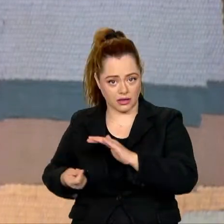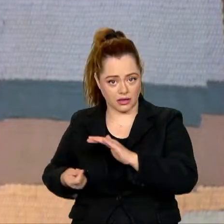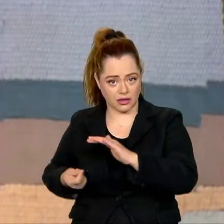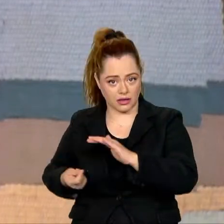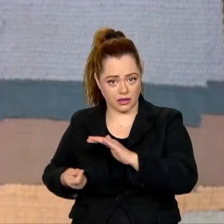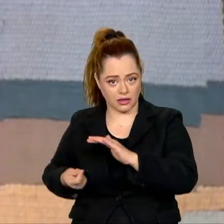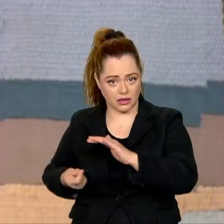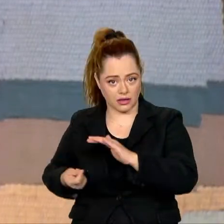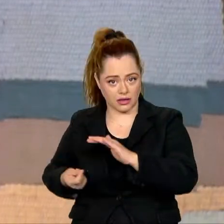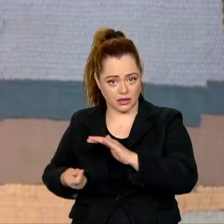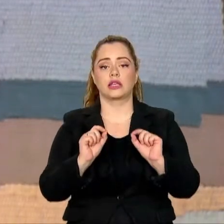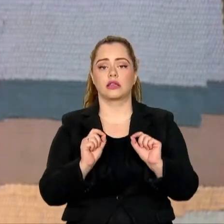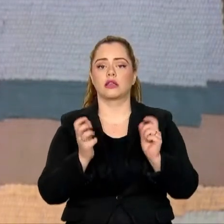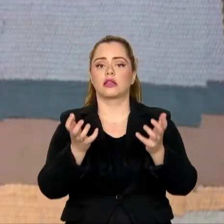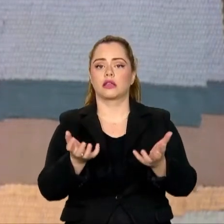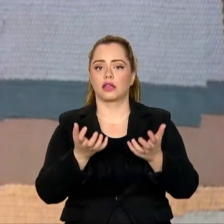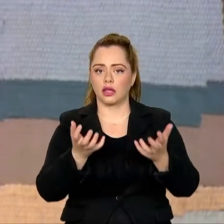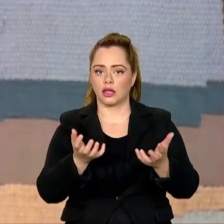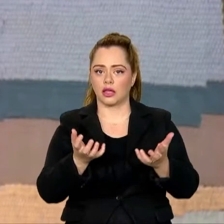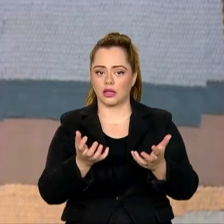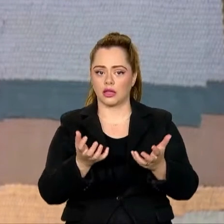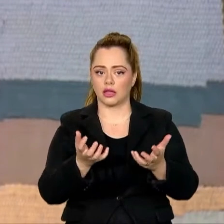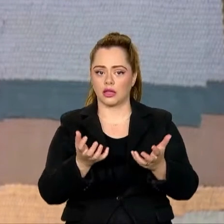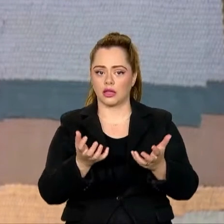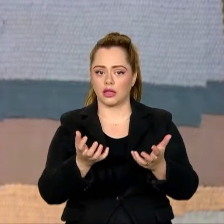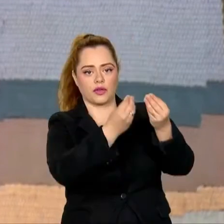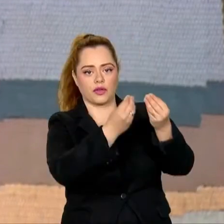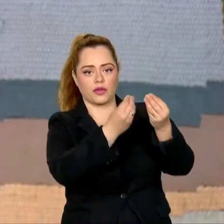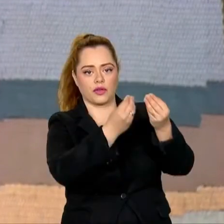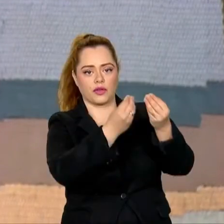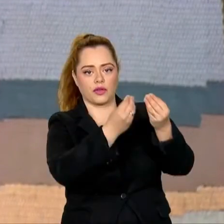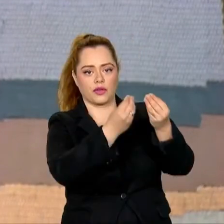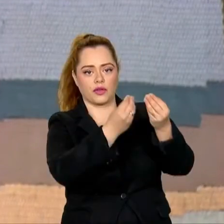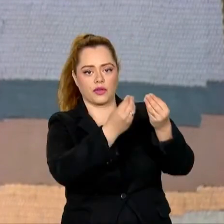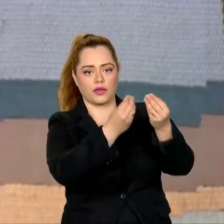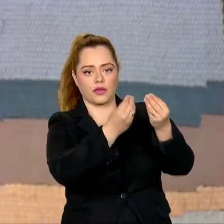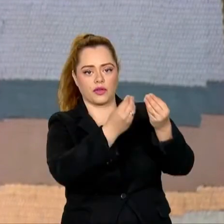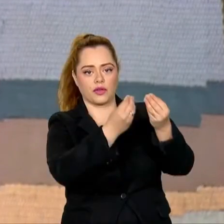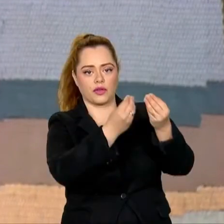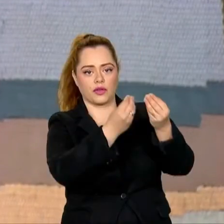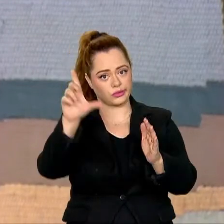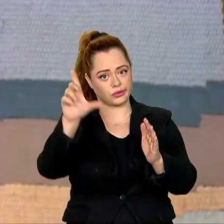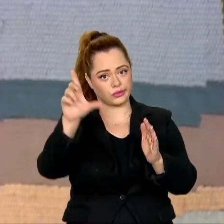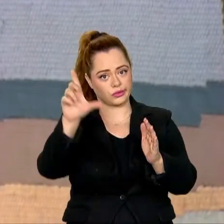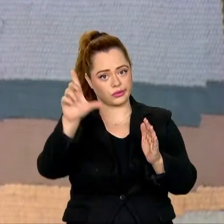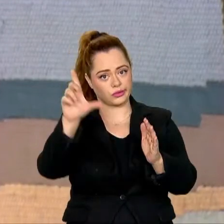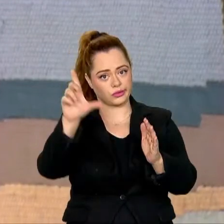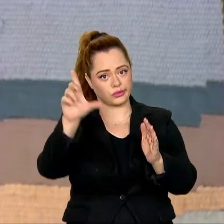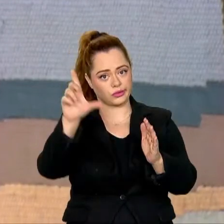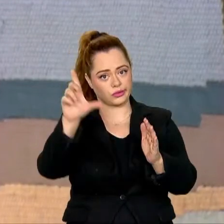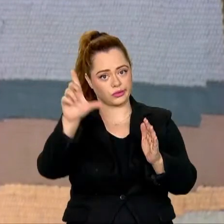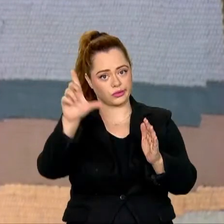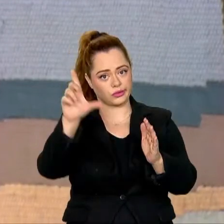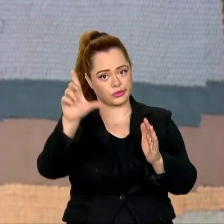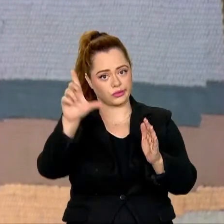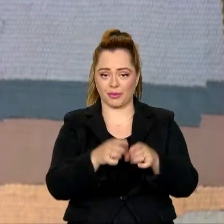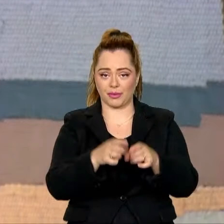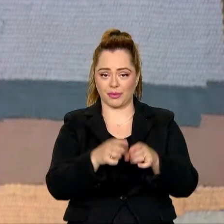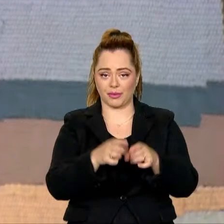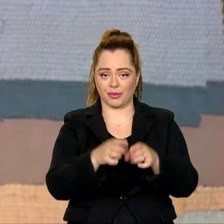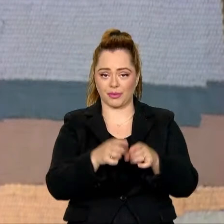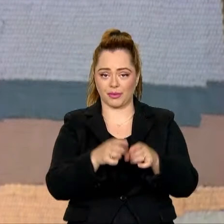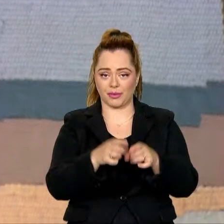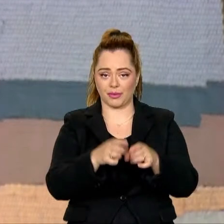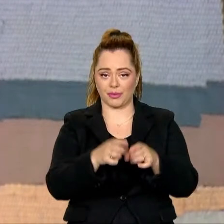que queiram oferecer a taxas menores e queiram ajudar a viabilizar